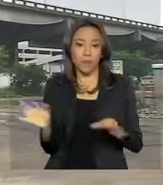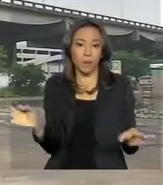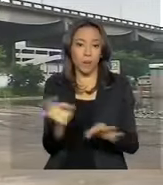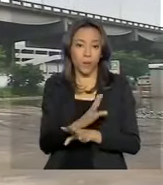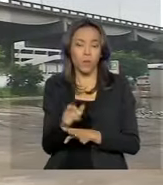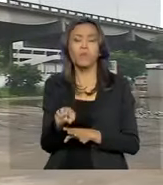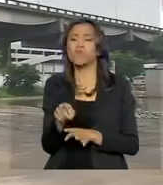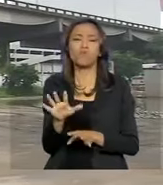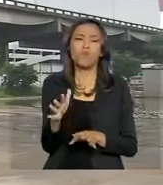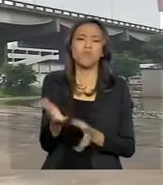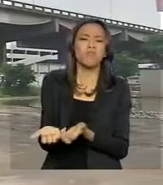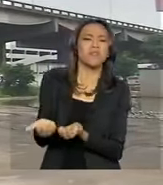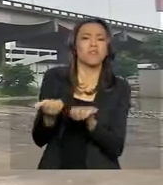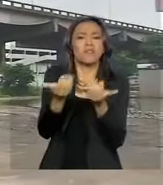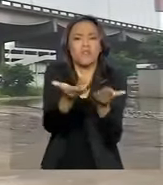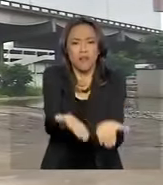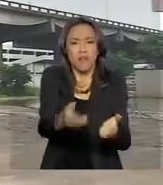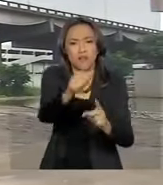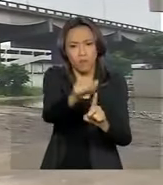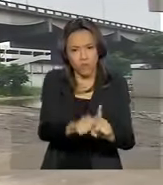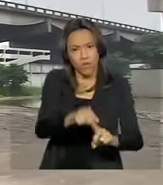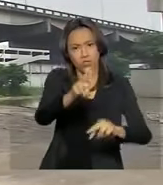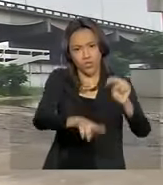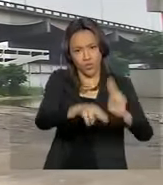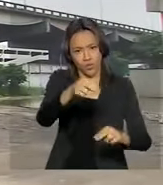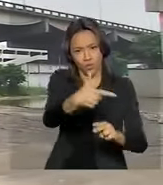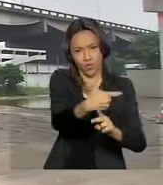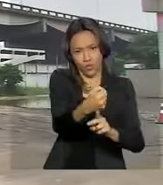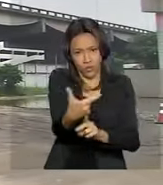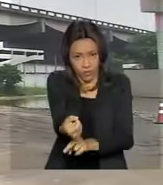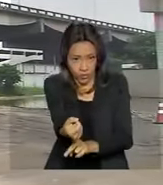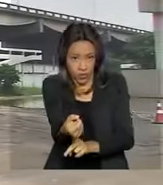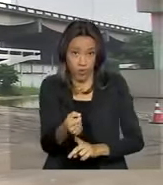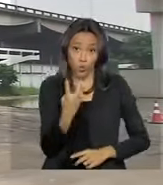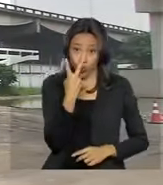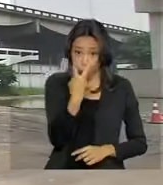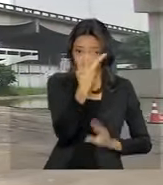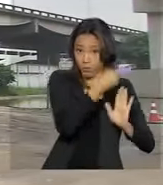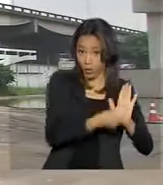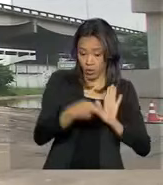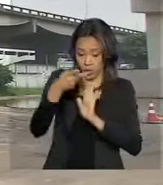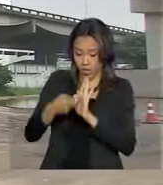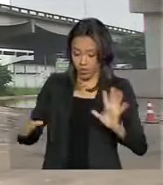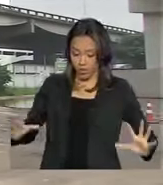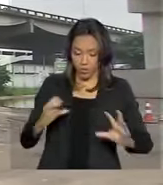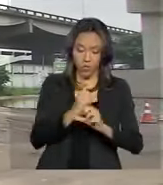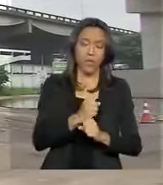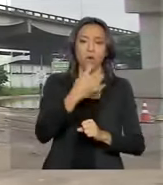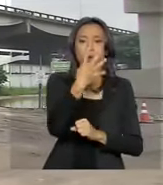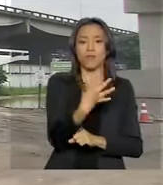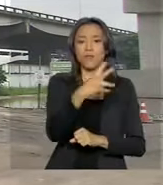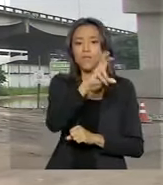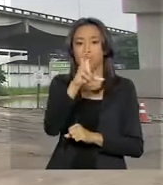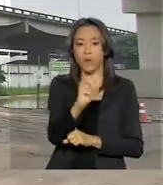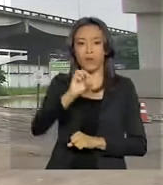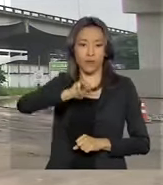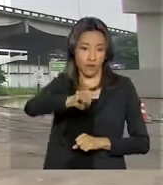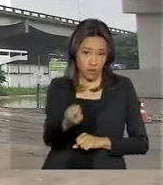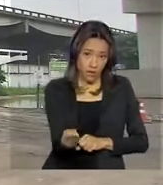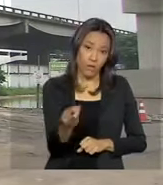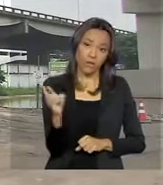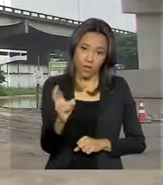previsão de entrega é em junho de 2020. Os dois projetos, Renata, vão custar cerca de 450 milhões de reais.